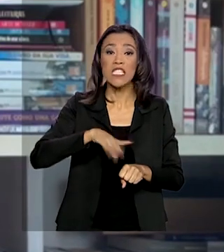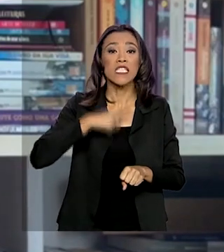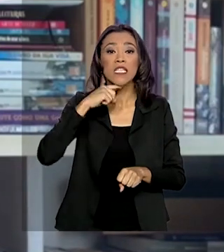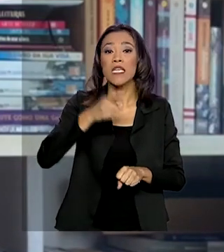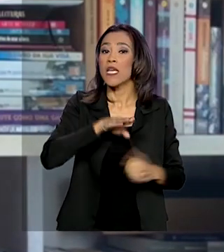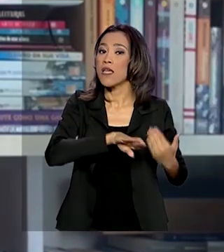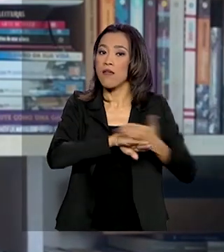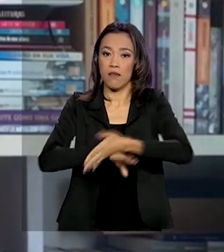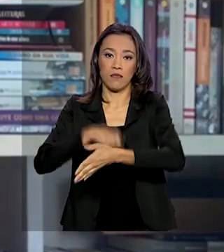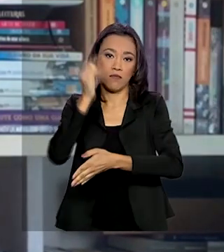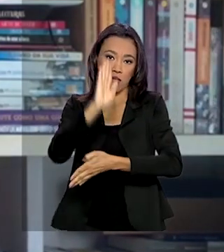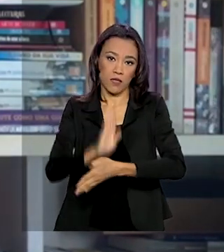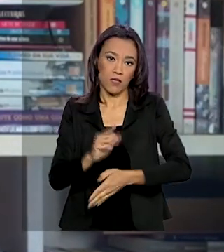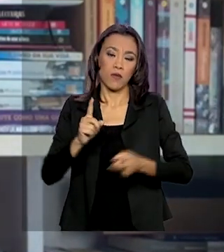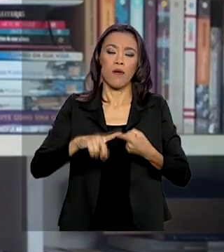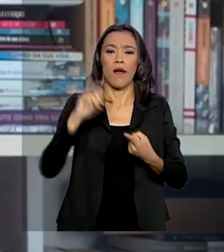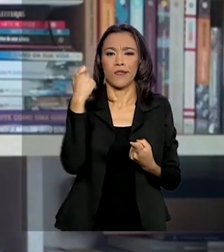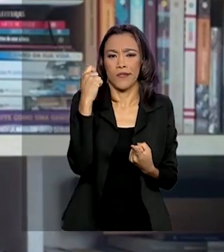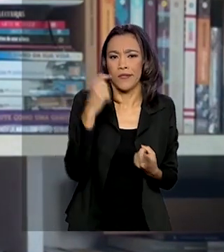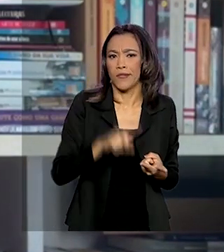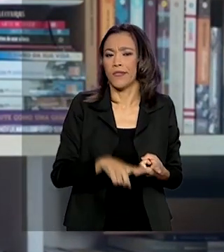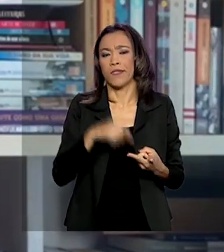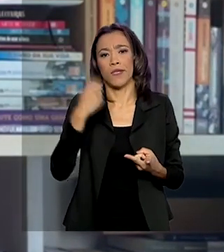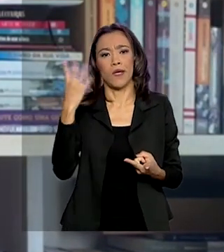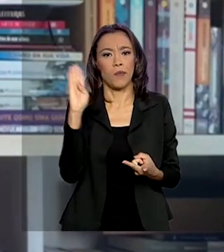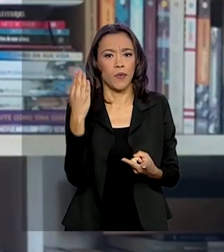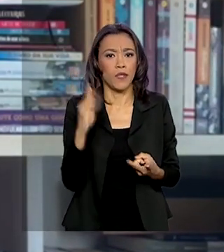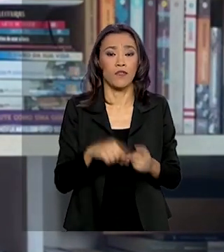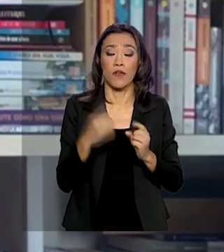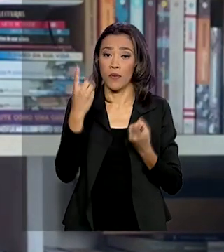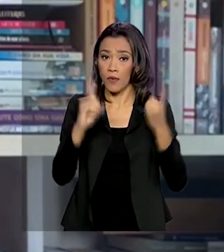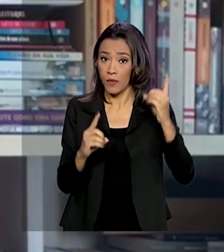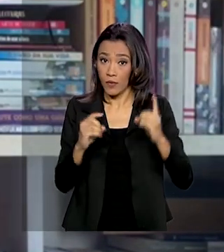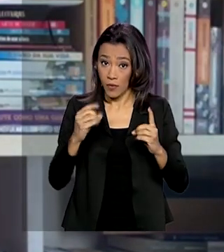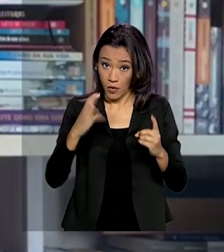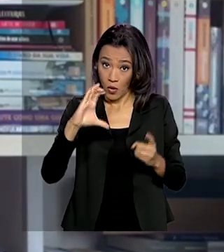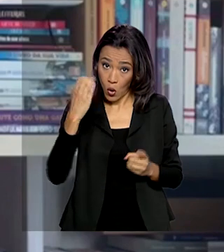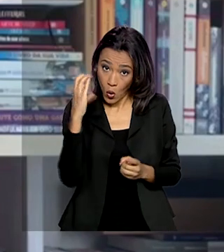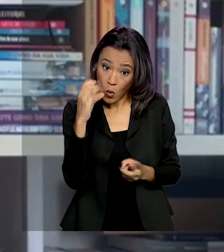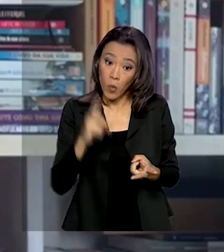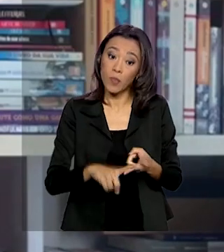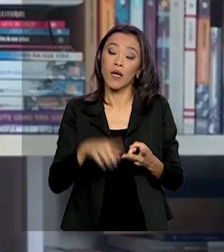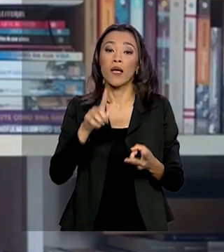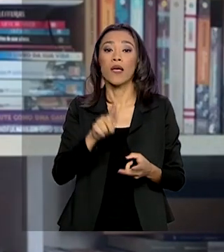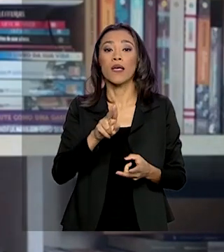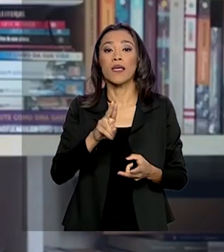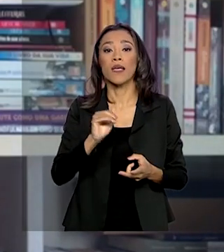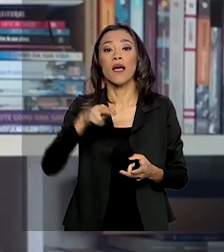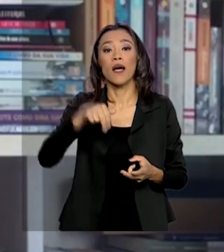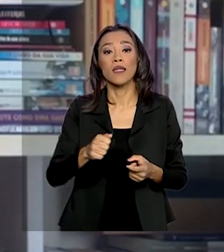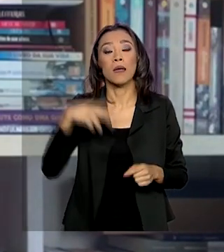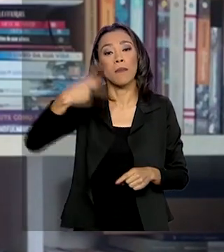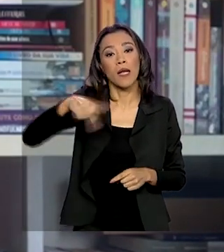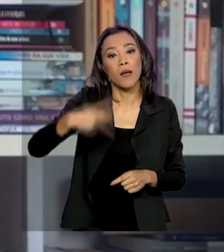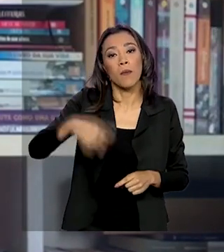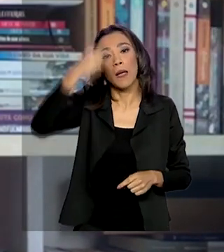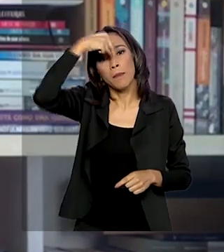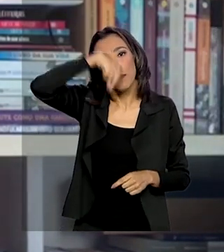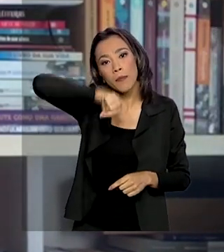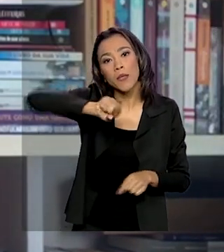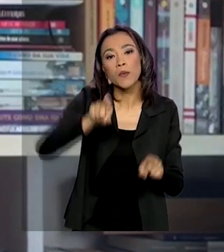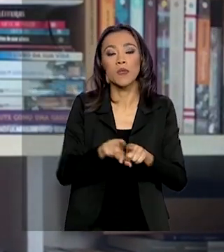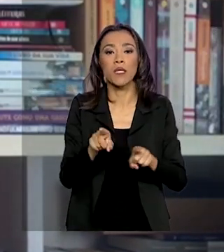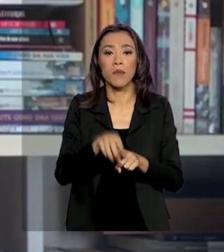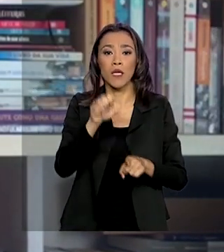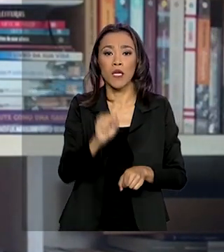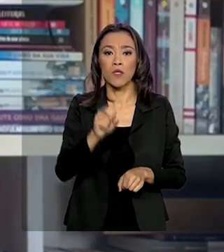Estão na lista Argentina, Bolívia, Colômbia, Guiana, Guiana Francesa, Paraguai, Peru e Suriname.